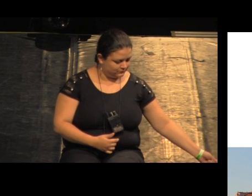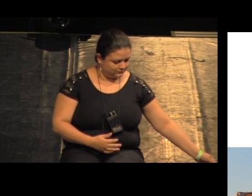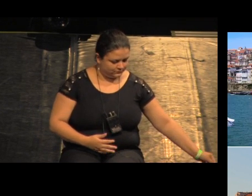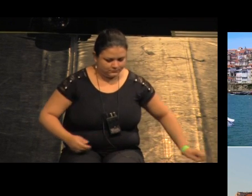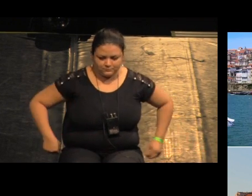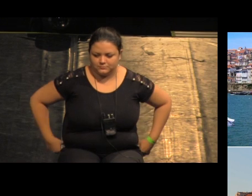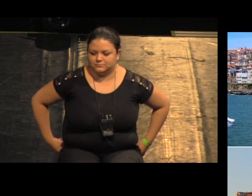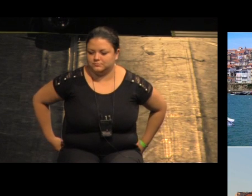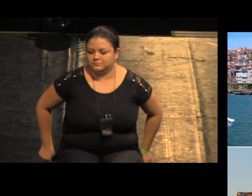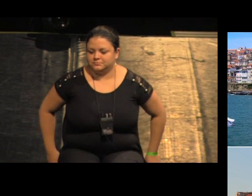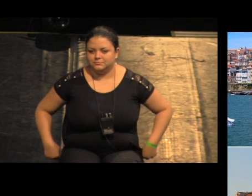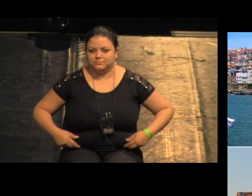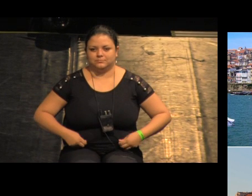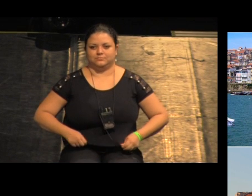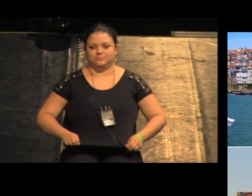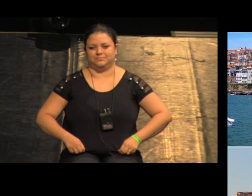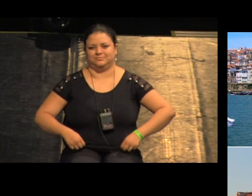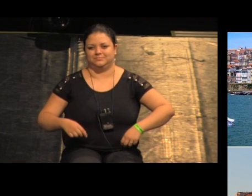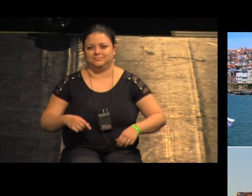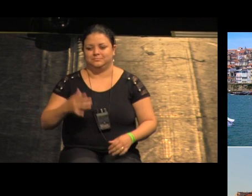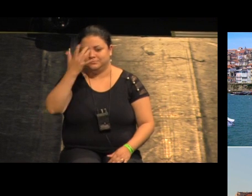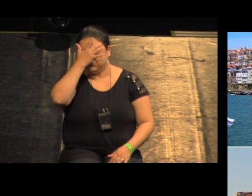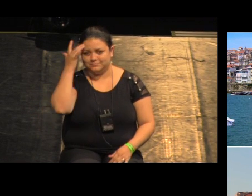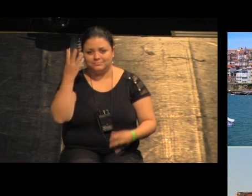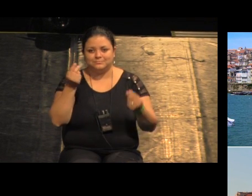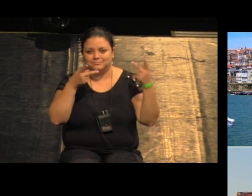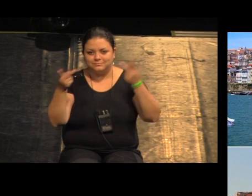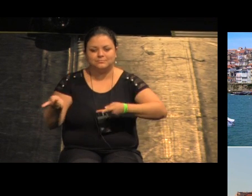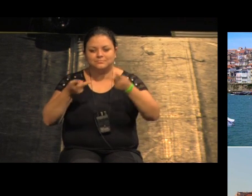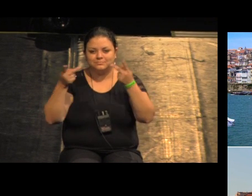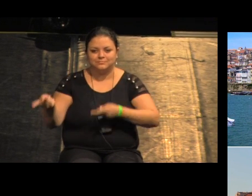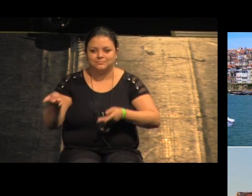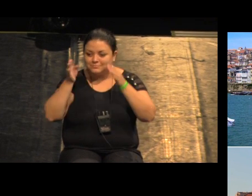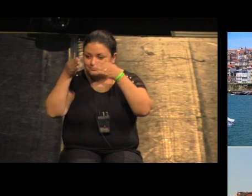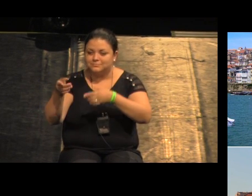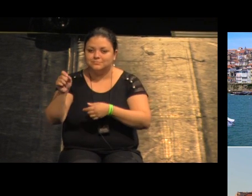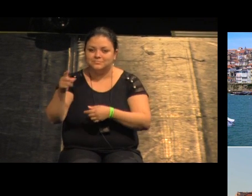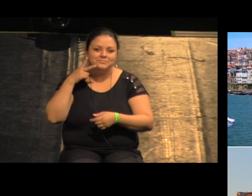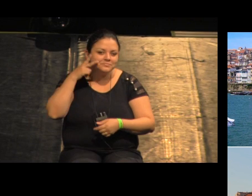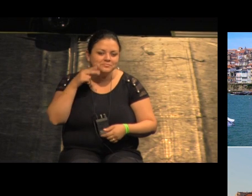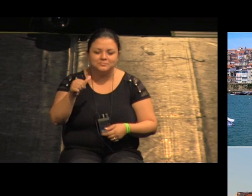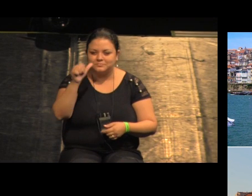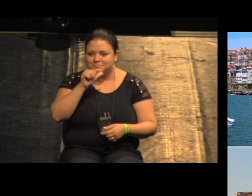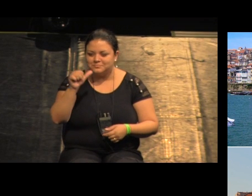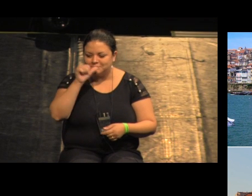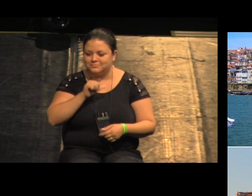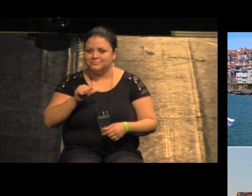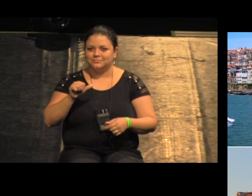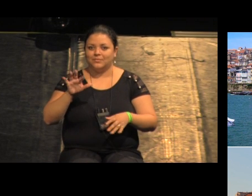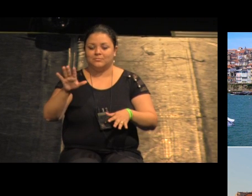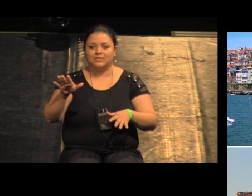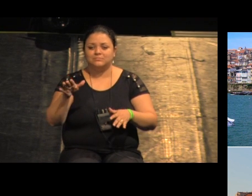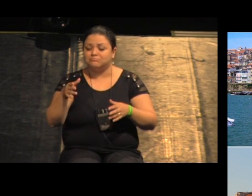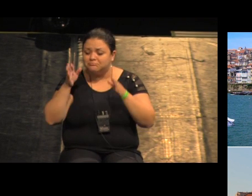e justamente esse é o problema deles todo mundo vai para Gaia e a cidade do Porto é uma vista